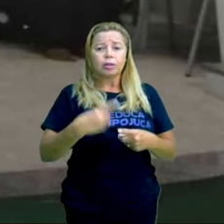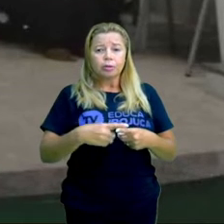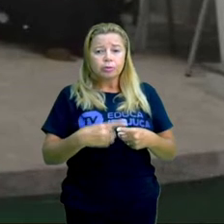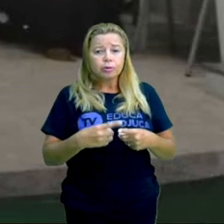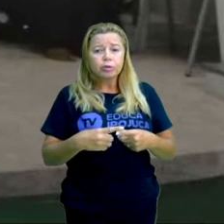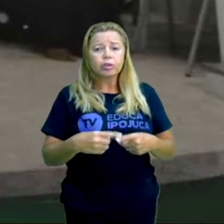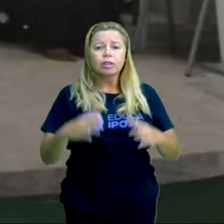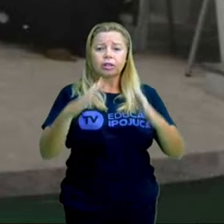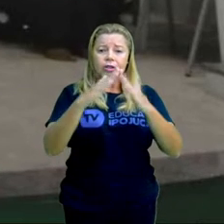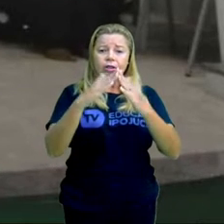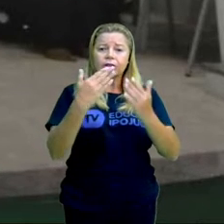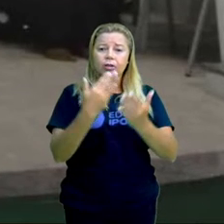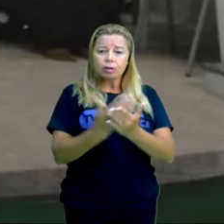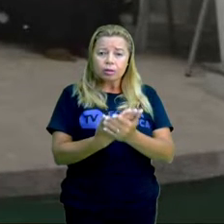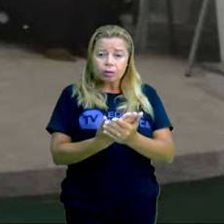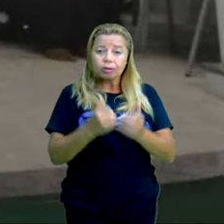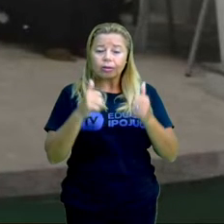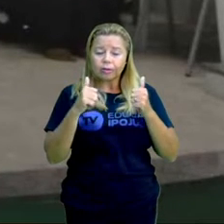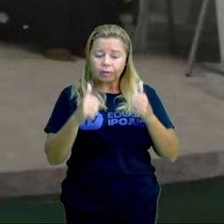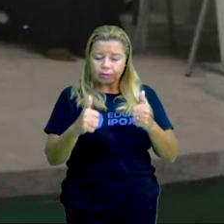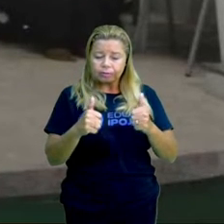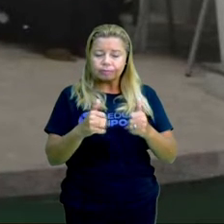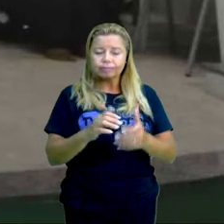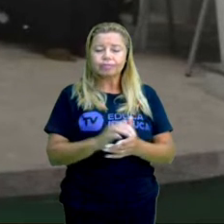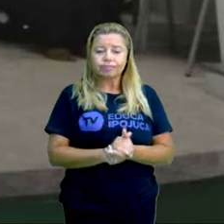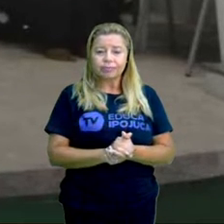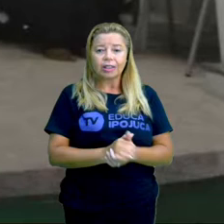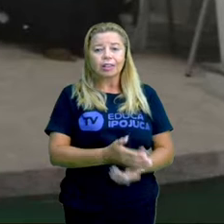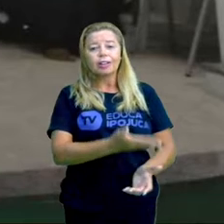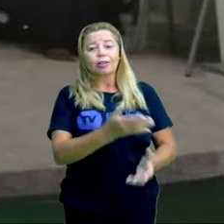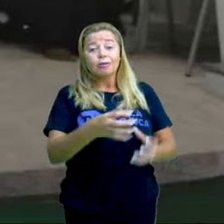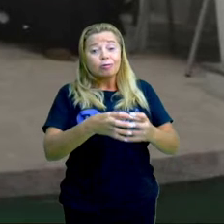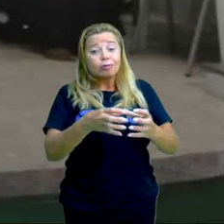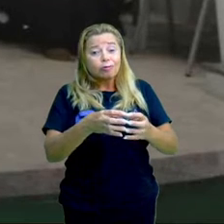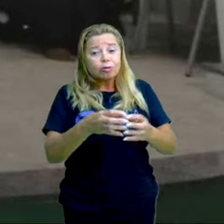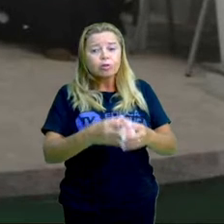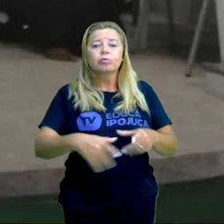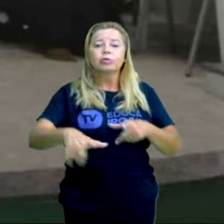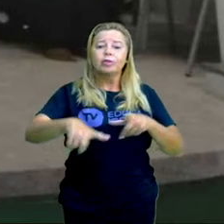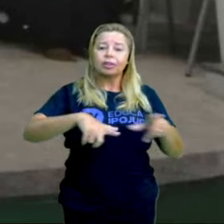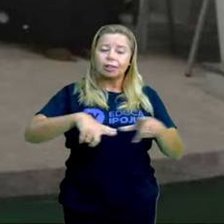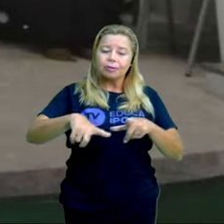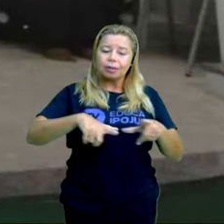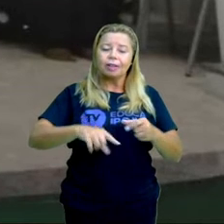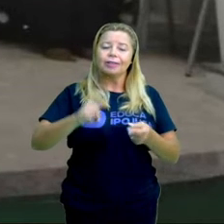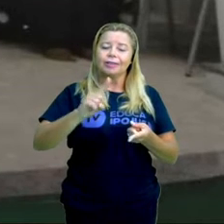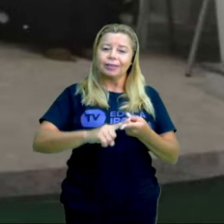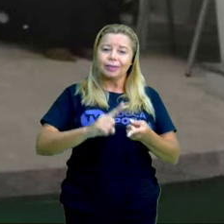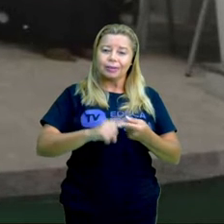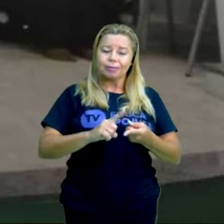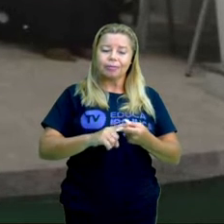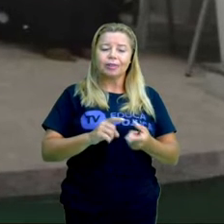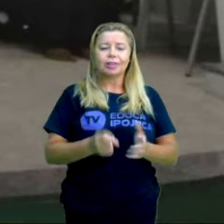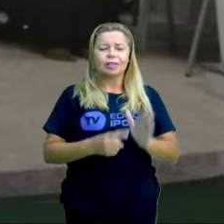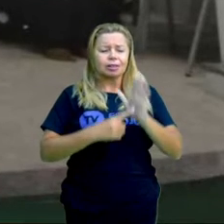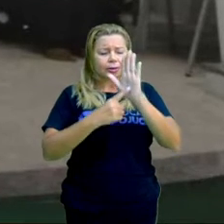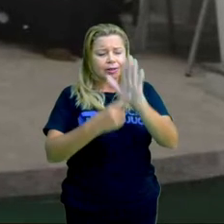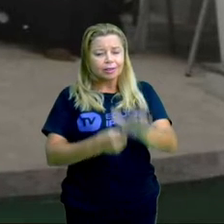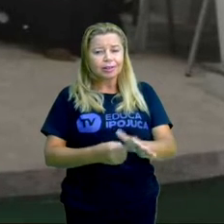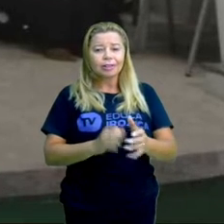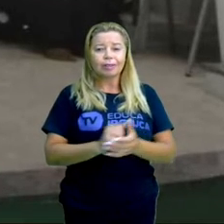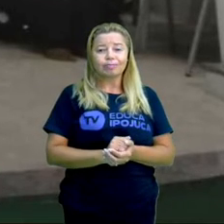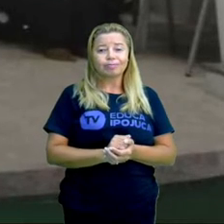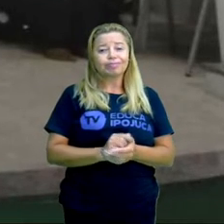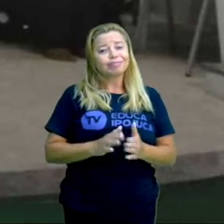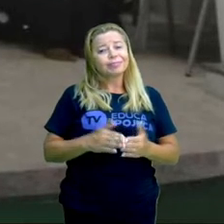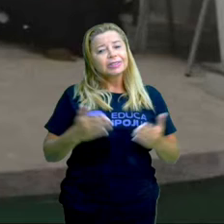aulas presenciais, e no segundo semestre, esse grupo volta ao trabalho também. Ok? Então, gente, era